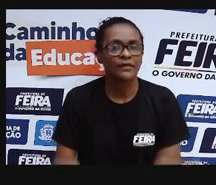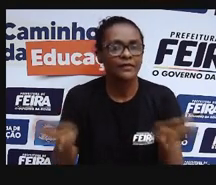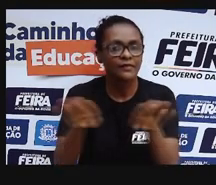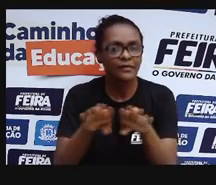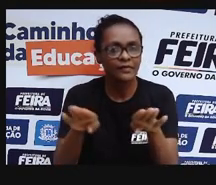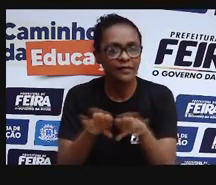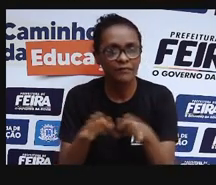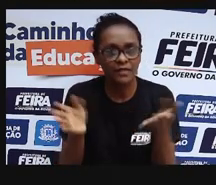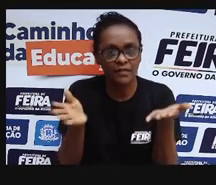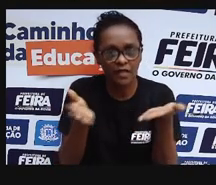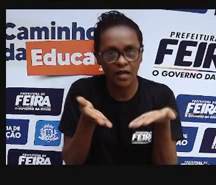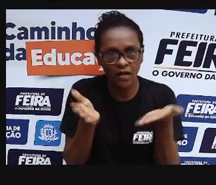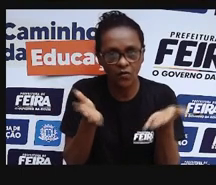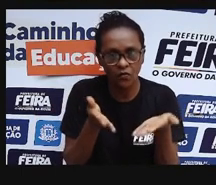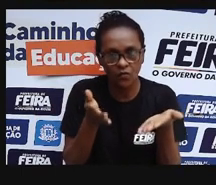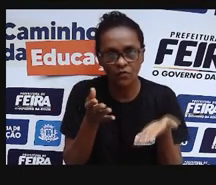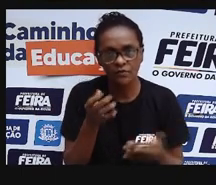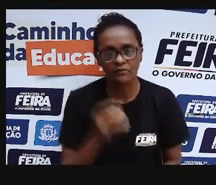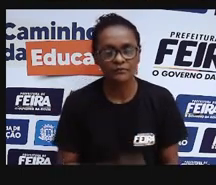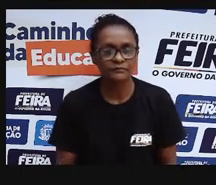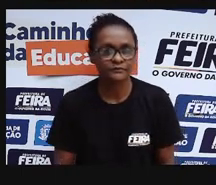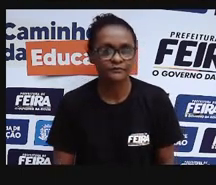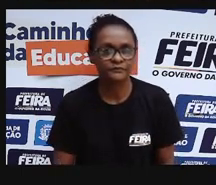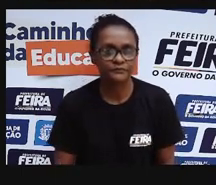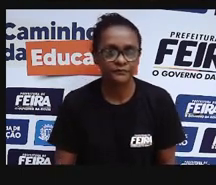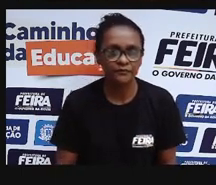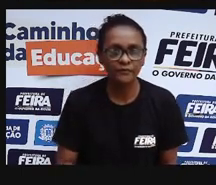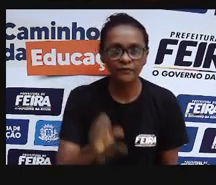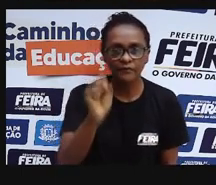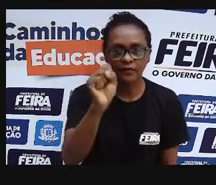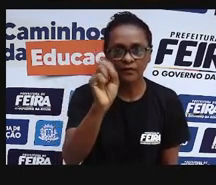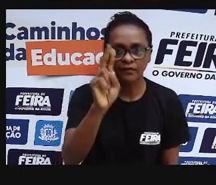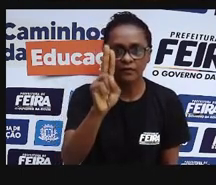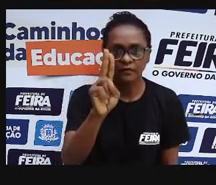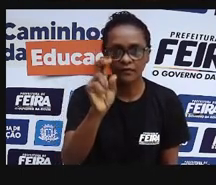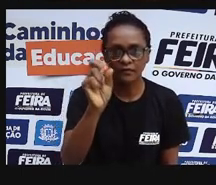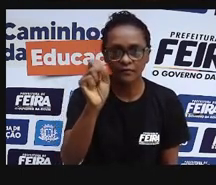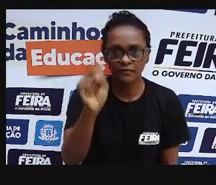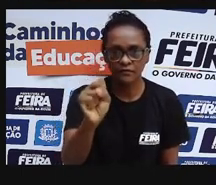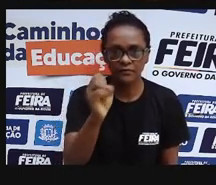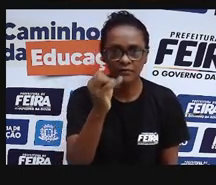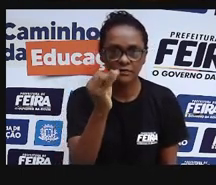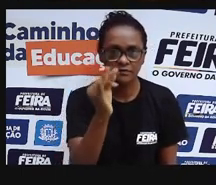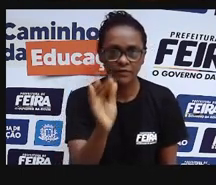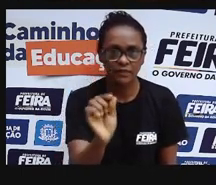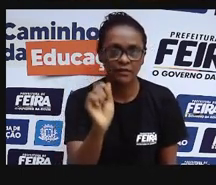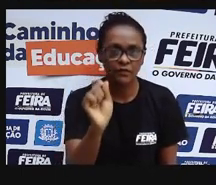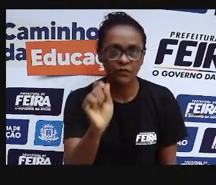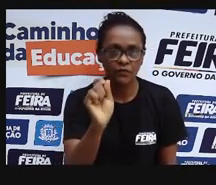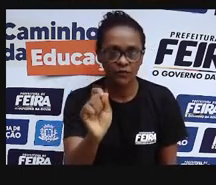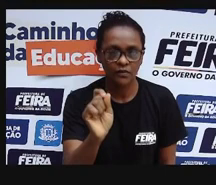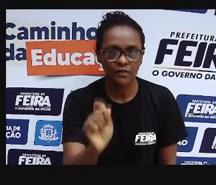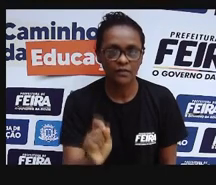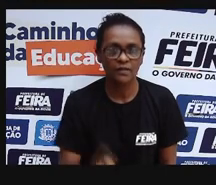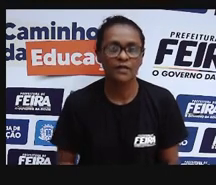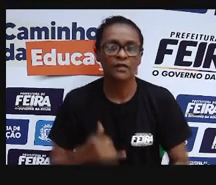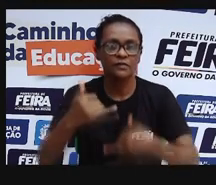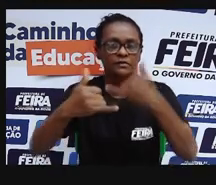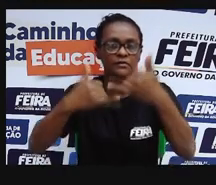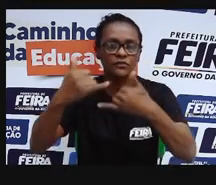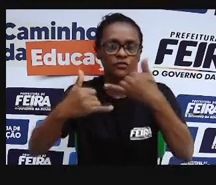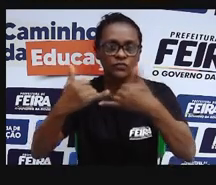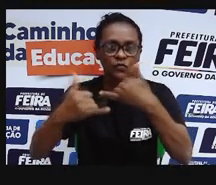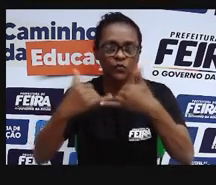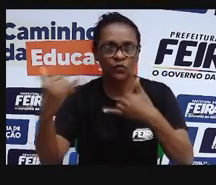nós vamos agora, para entender um pouco mais sobre o SUS, nós vamos agora ver esse jogo, né? Eu